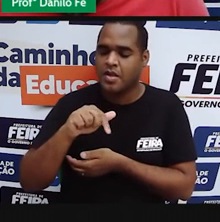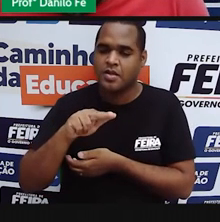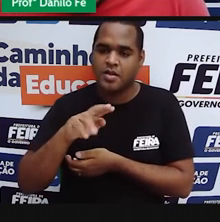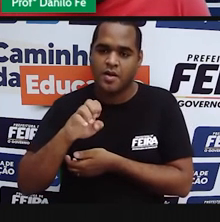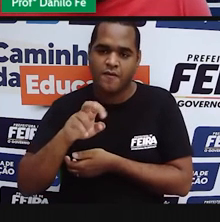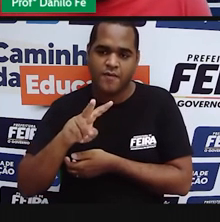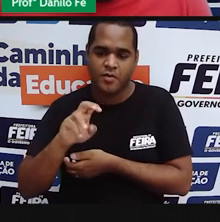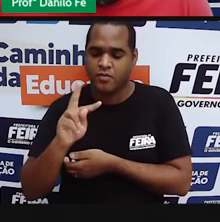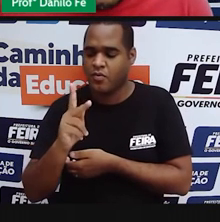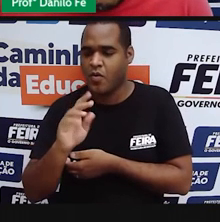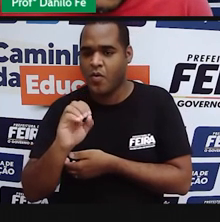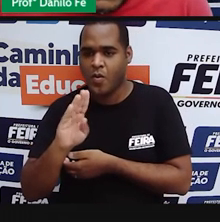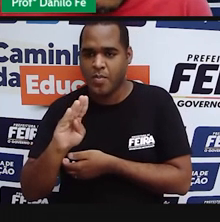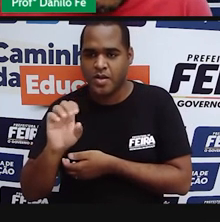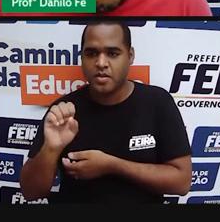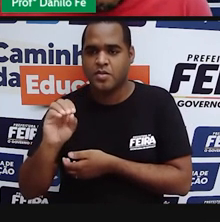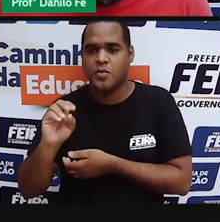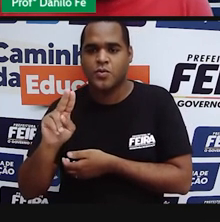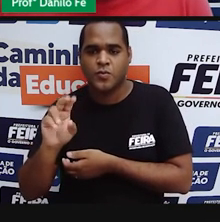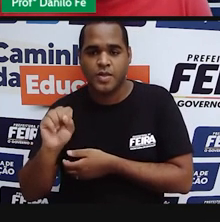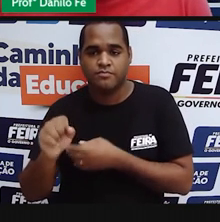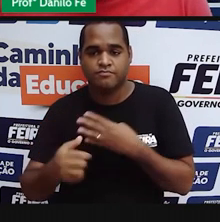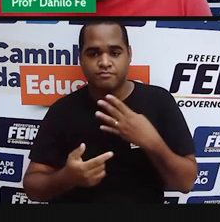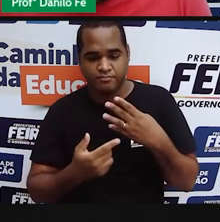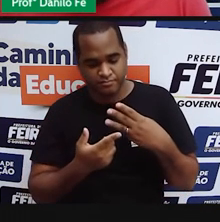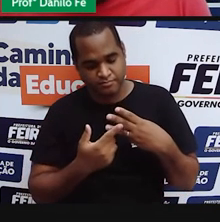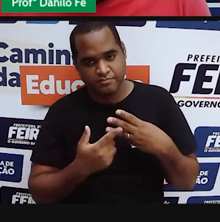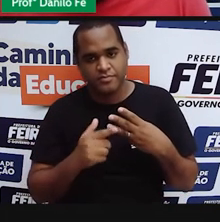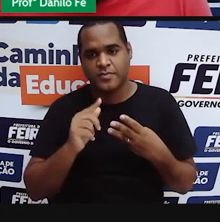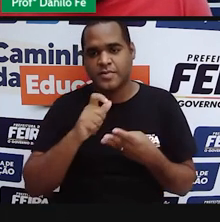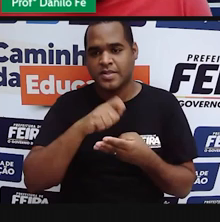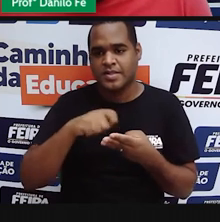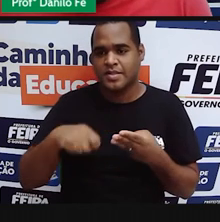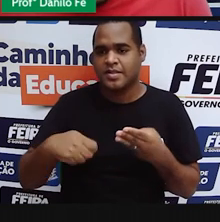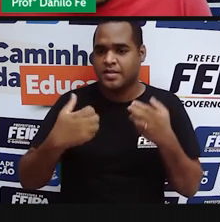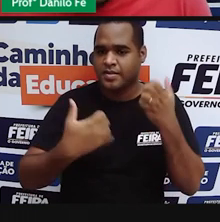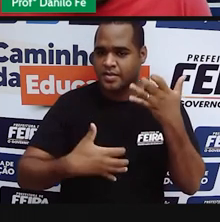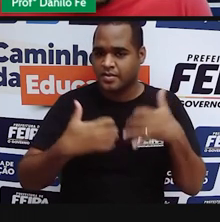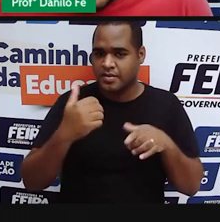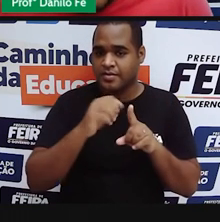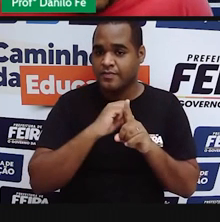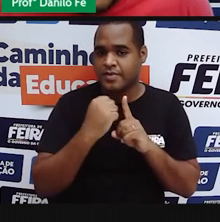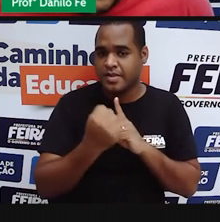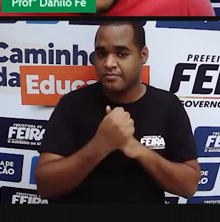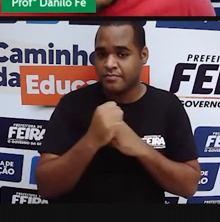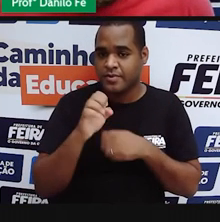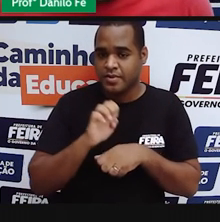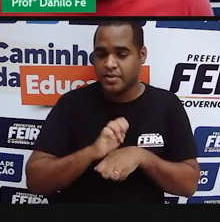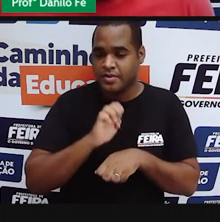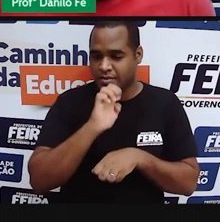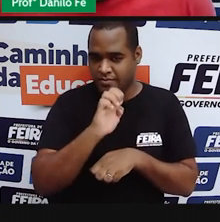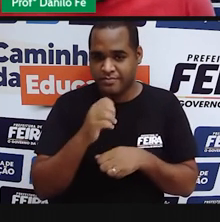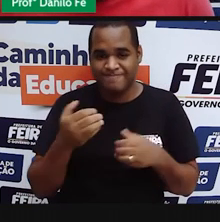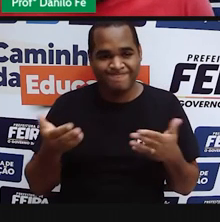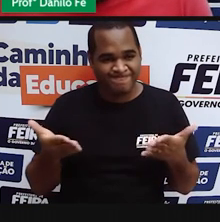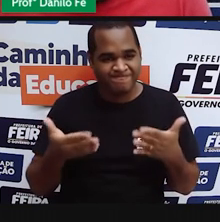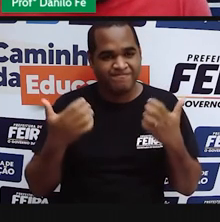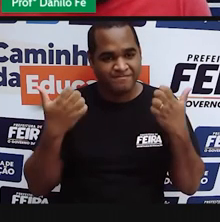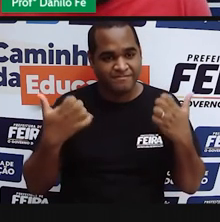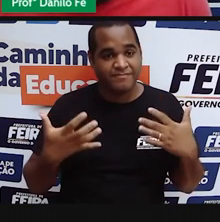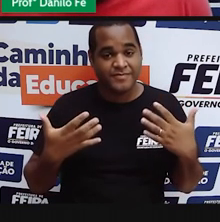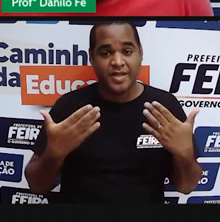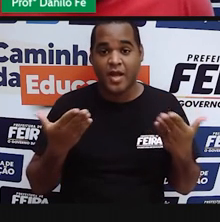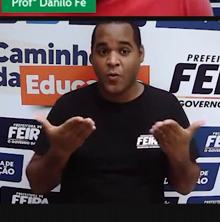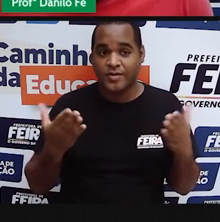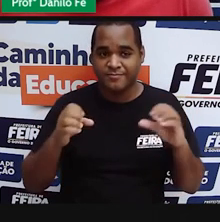e de Bossuet, e fazer um pequeno resumo. E vocês vão descrever a organização do Estado absolutista. Essa é a nossa